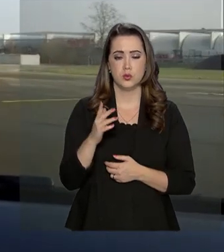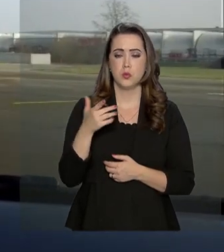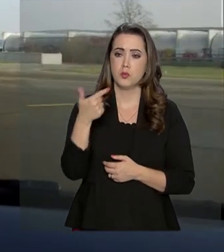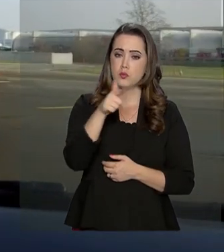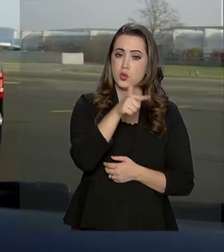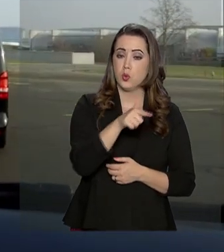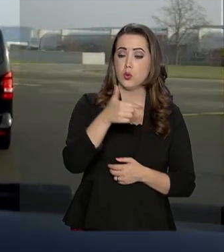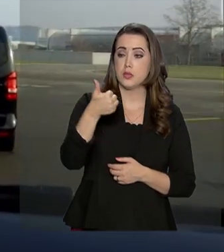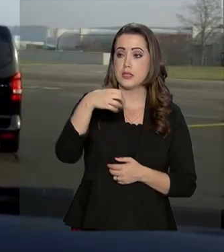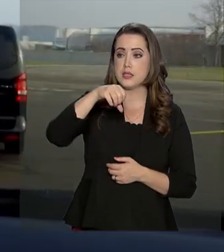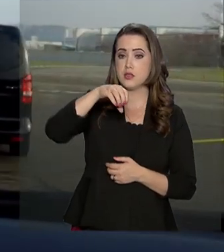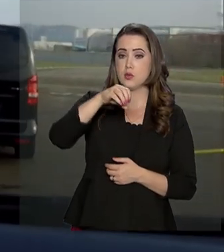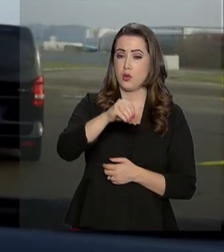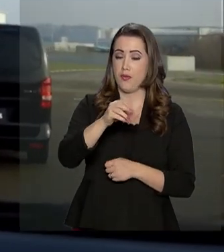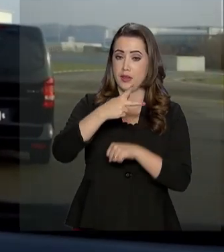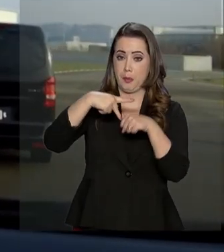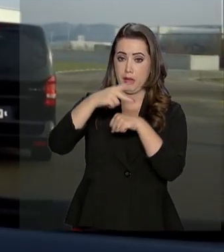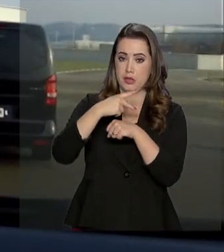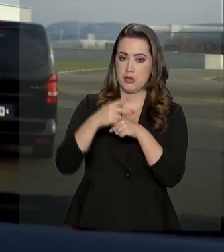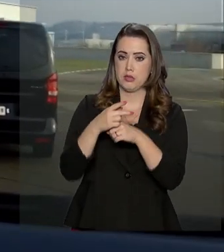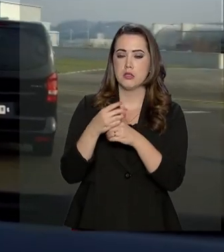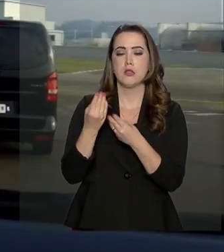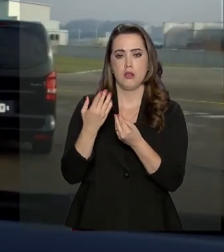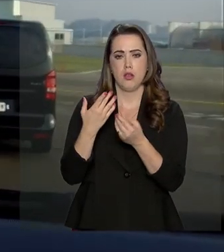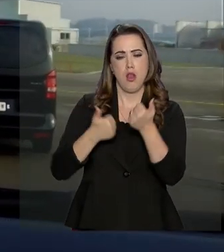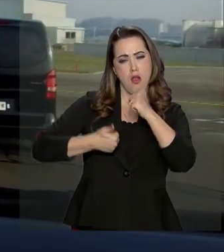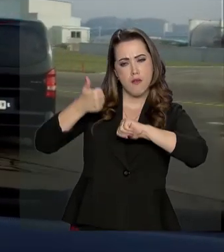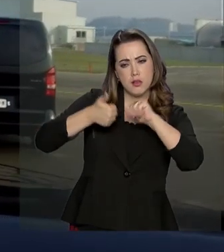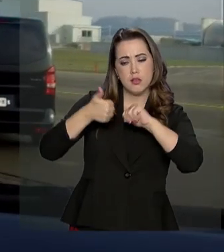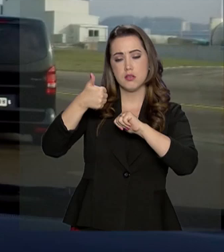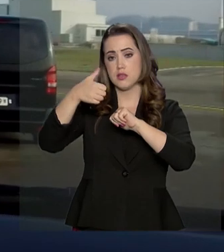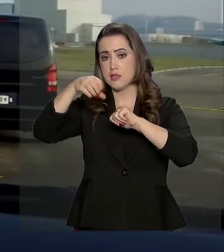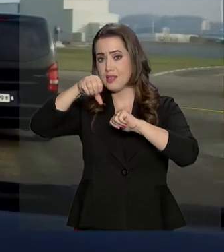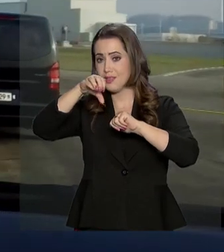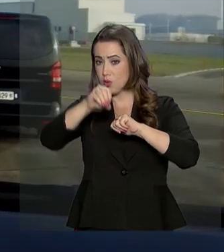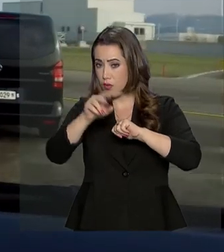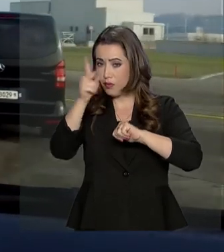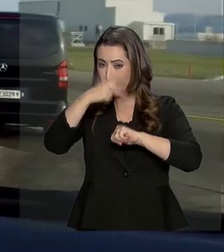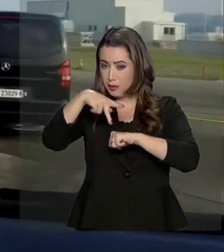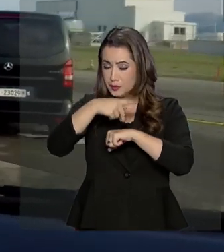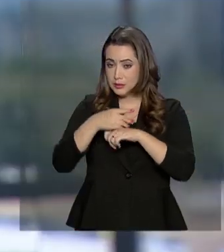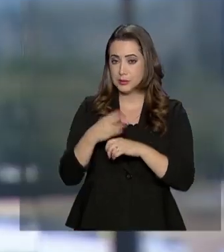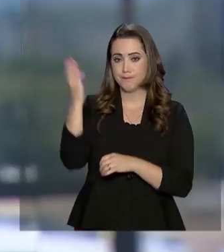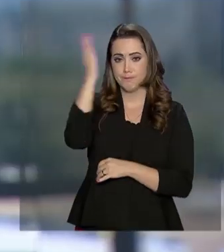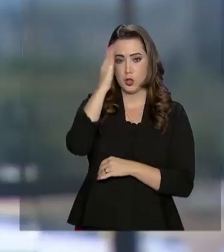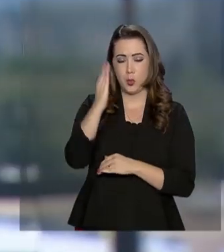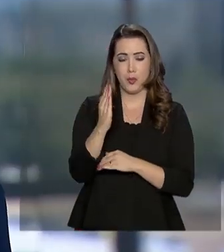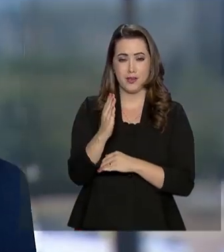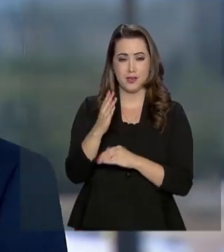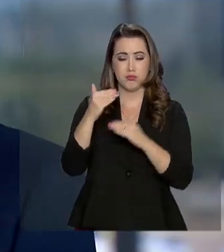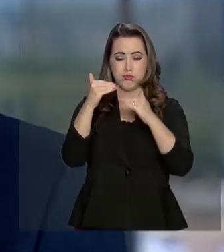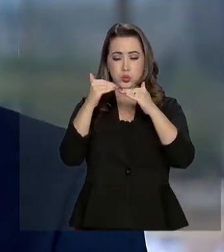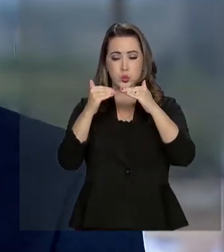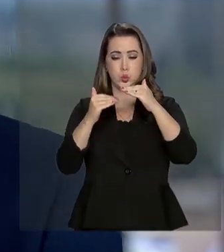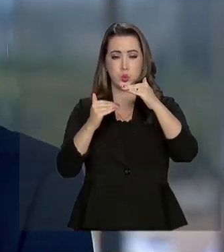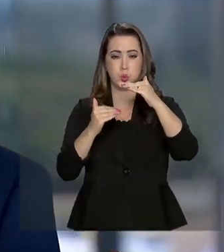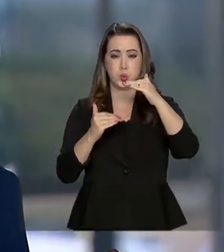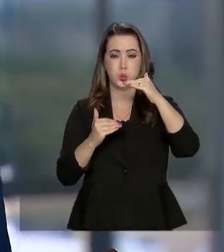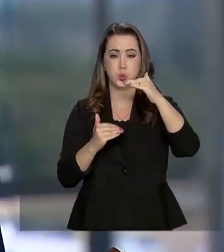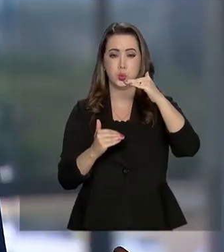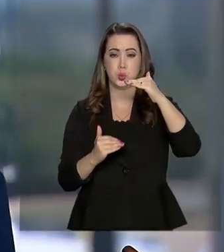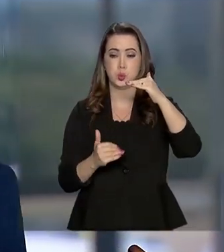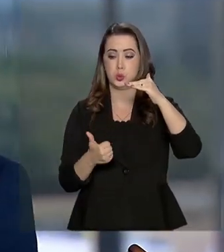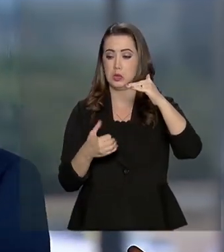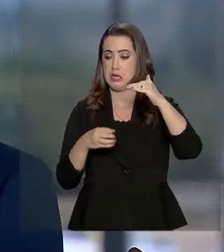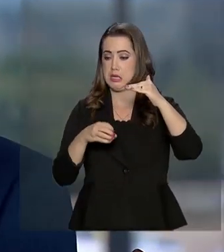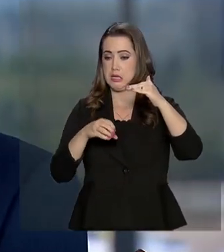países. No último relatório, o Brasil aparece em centésimo nono. Essa metodologia, ela elenca, por